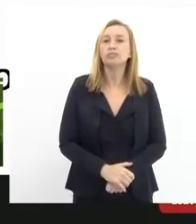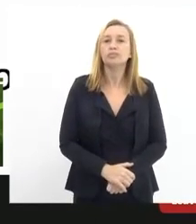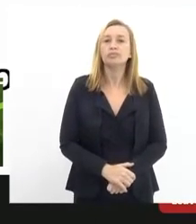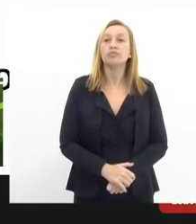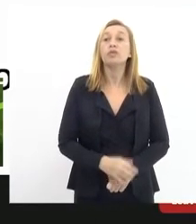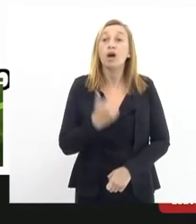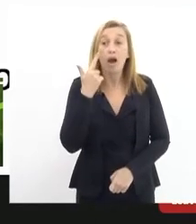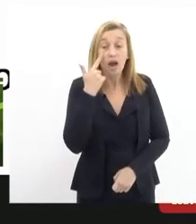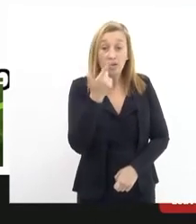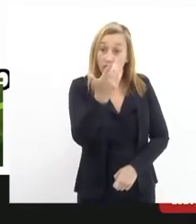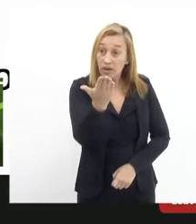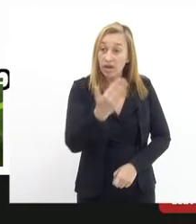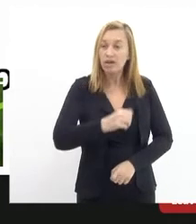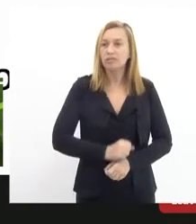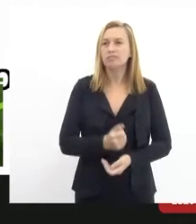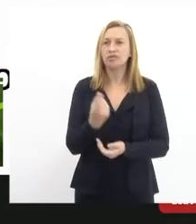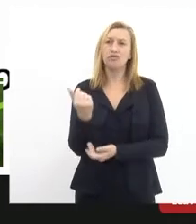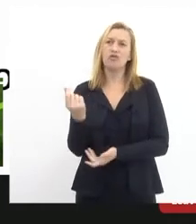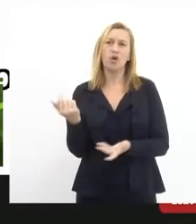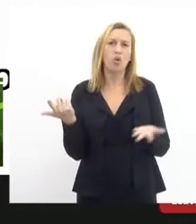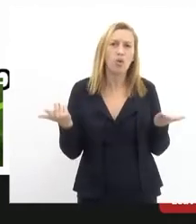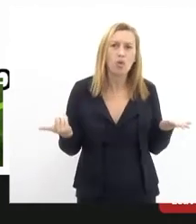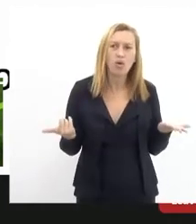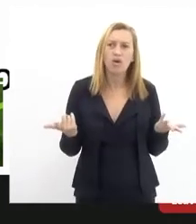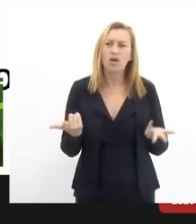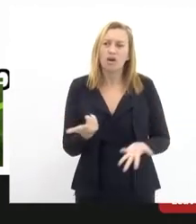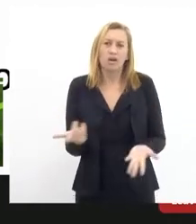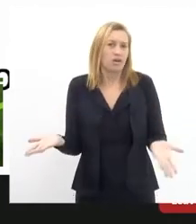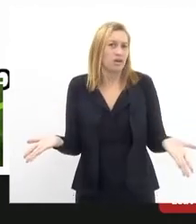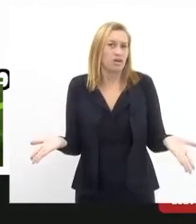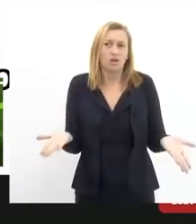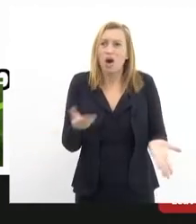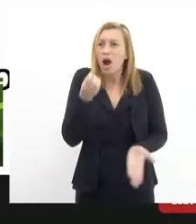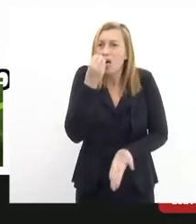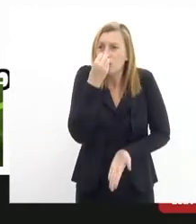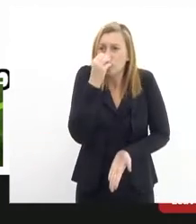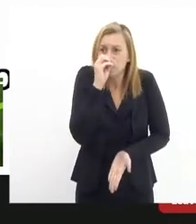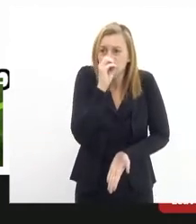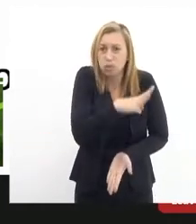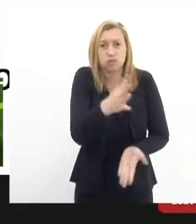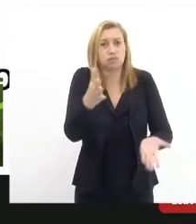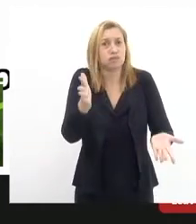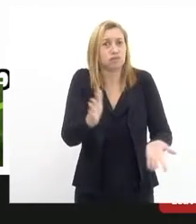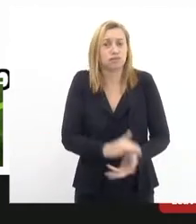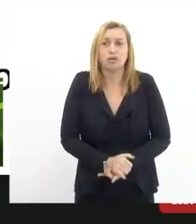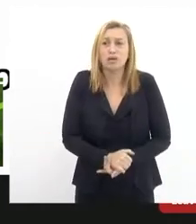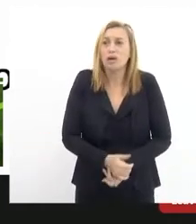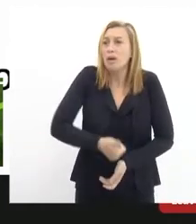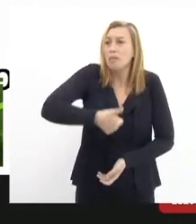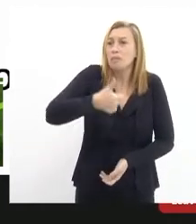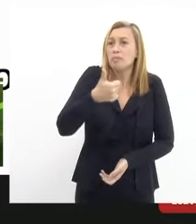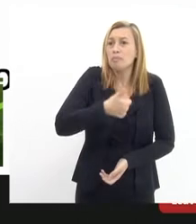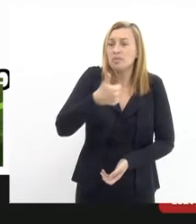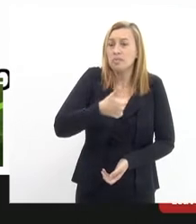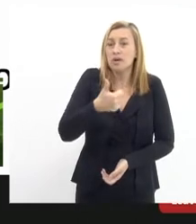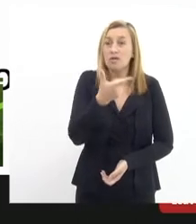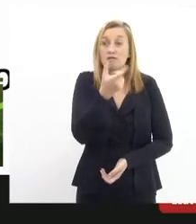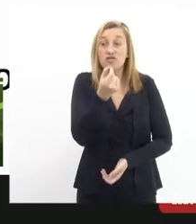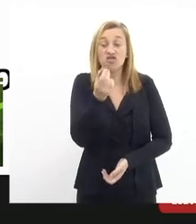Bom, aí vem a questão tarifária. A questão tarifária é um absurdo. Primeiro, vinte reais